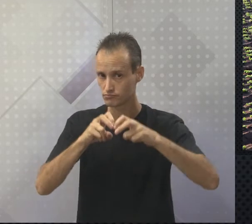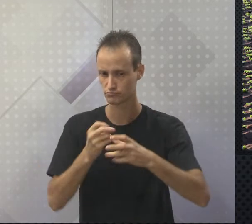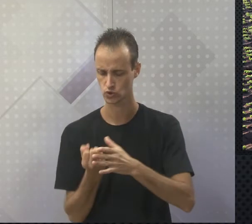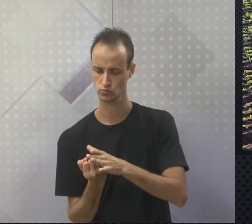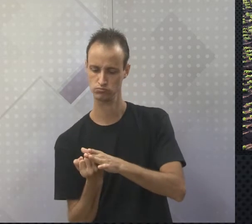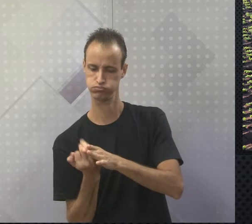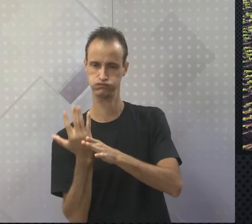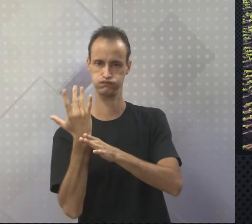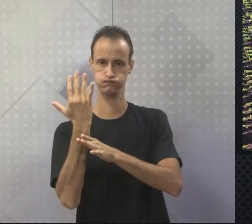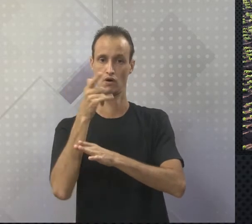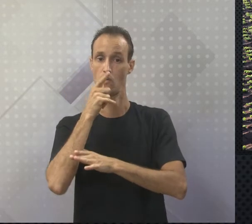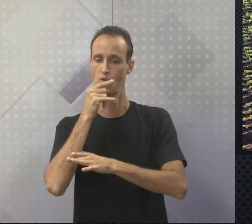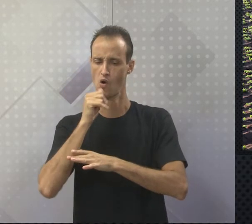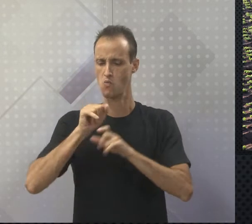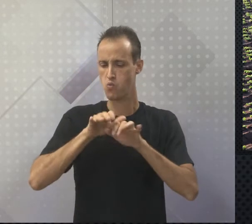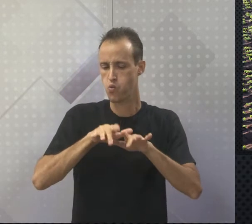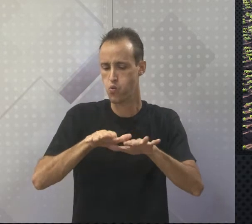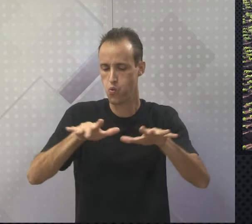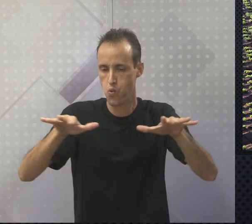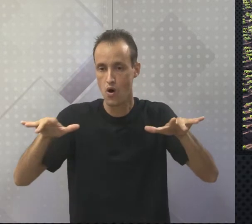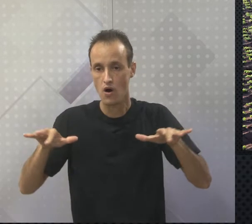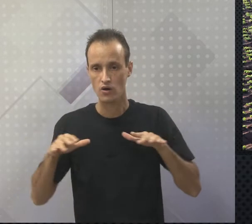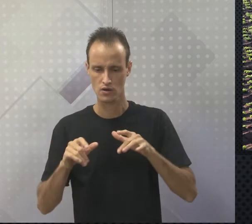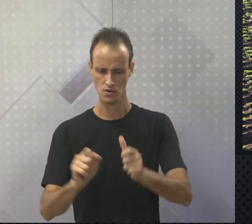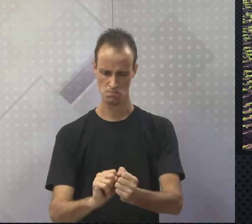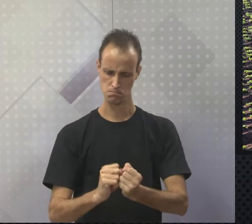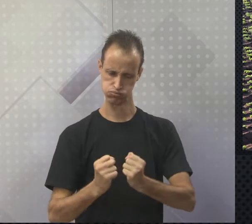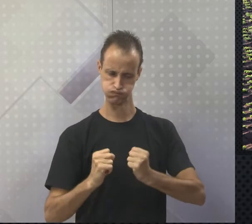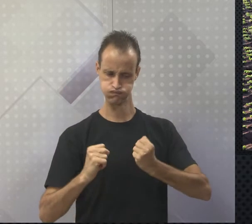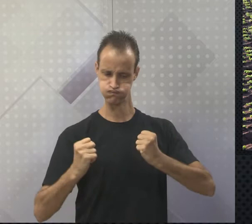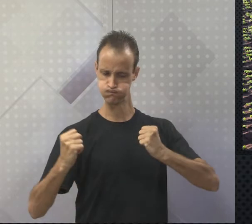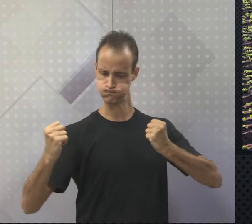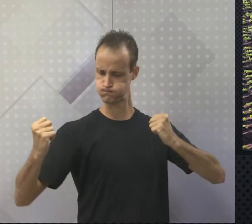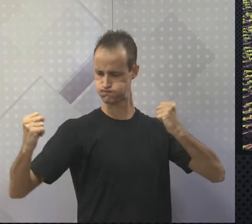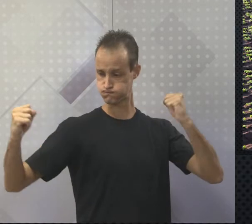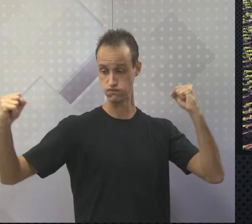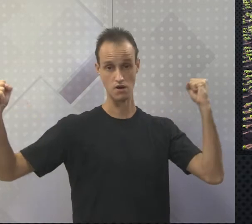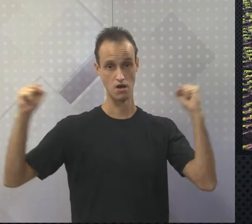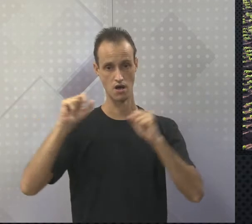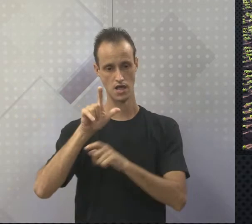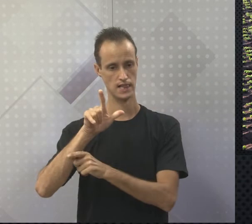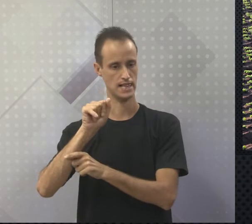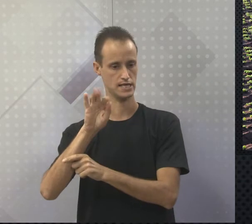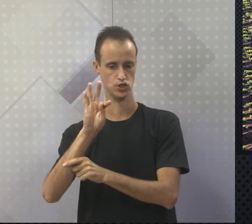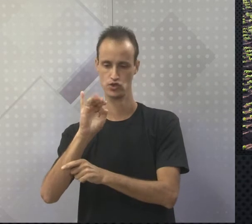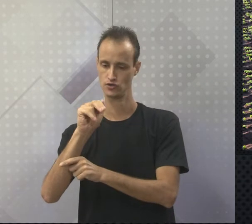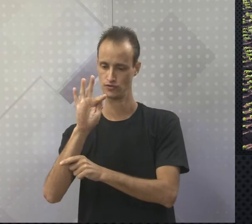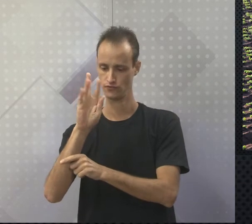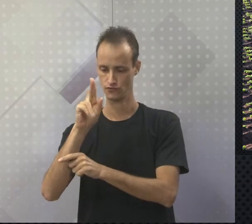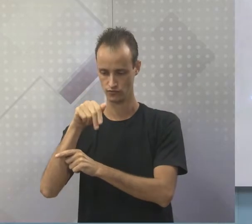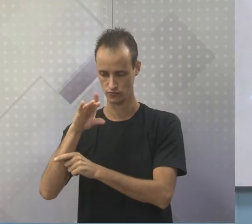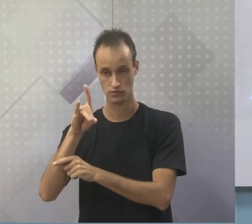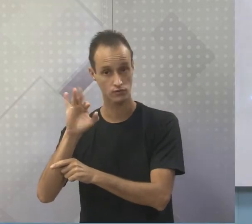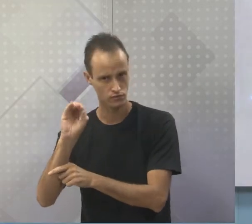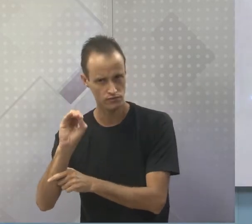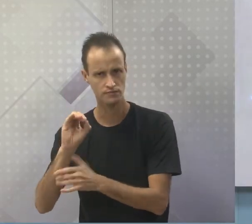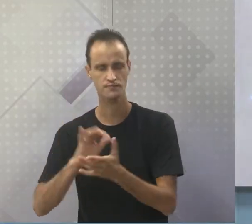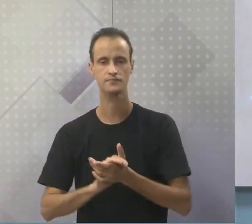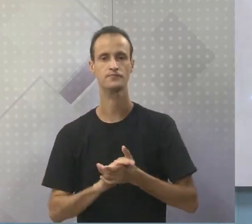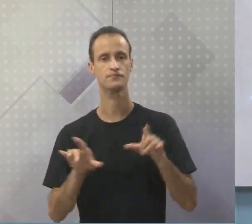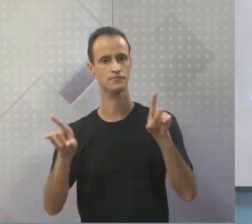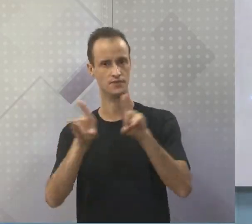irrigação, maquinário, latifúndio, que é uma grande propriedade de terra, toda a tecnologia envolvida. E aí,